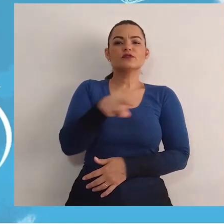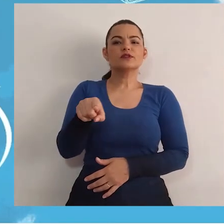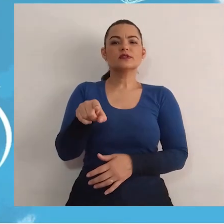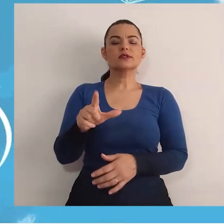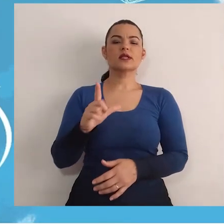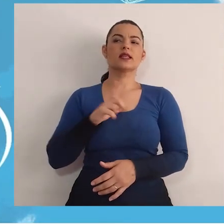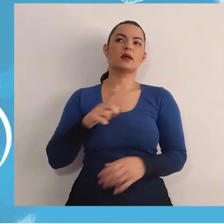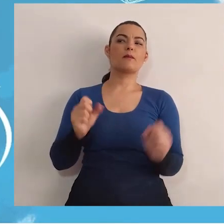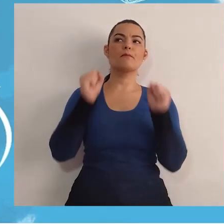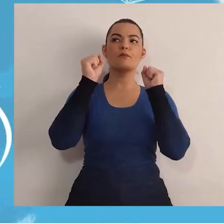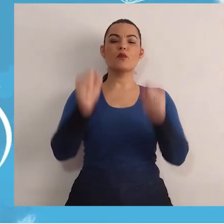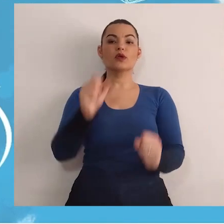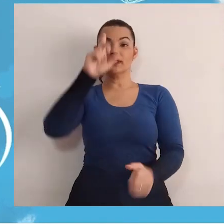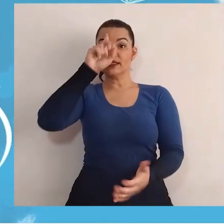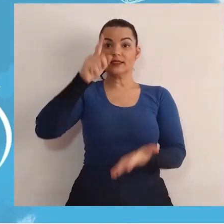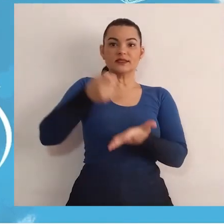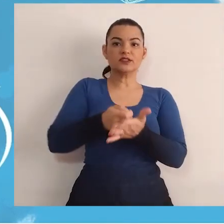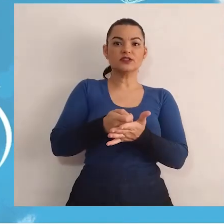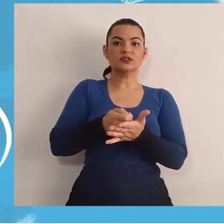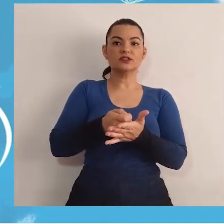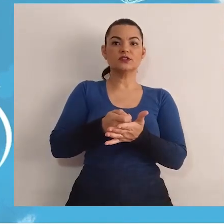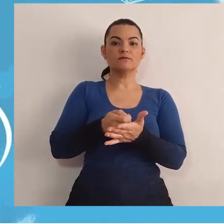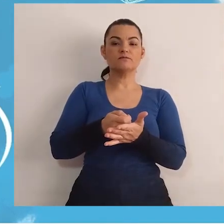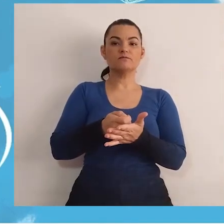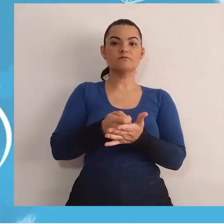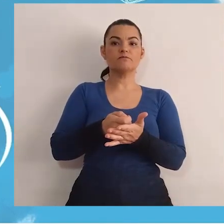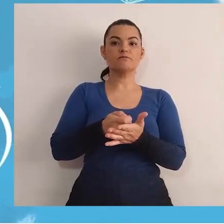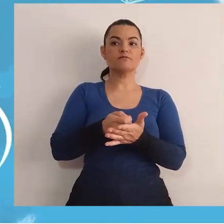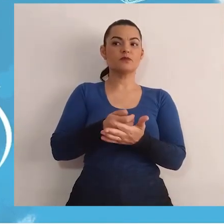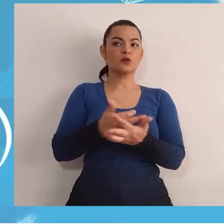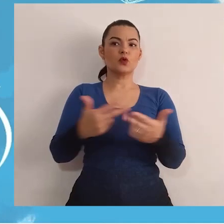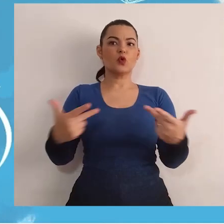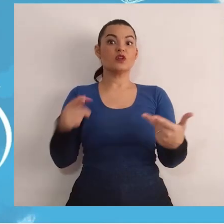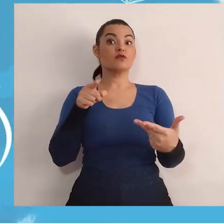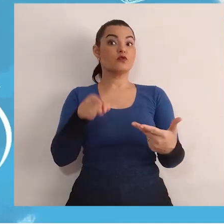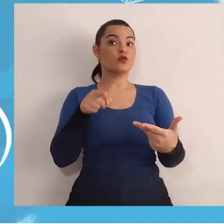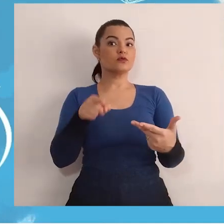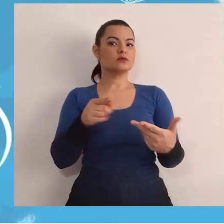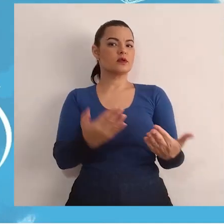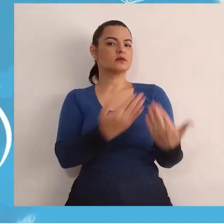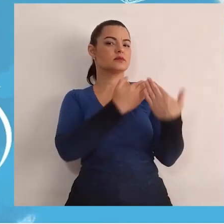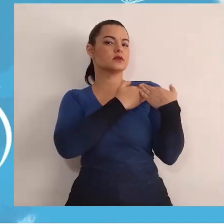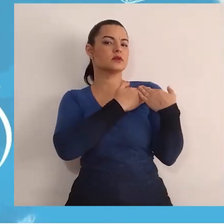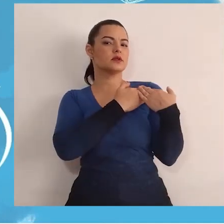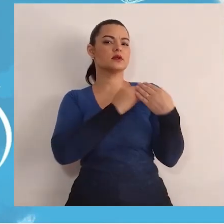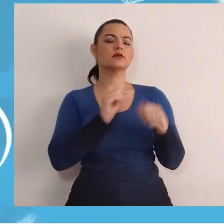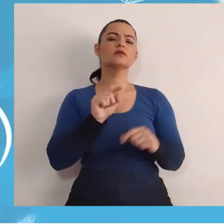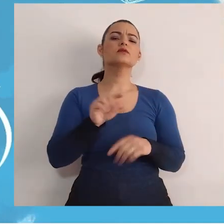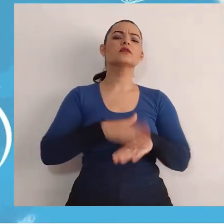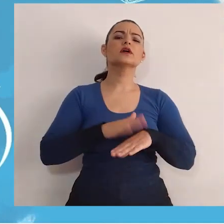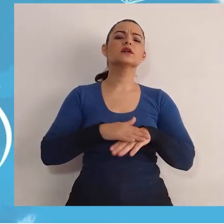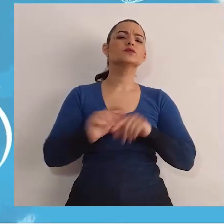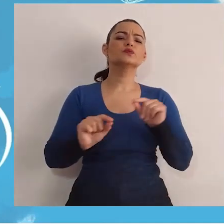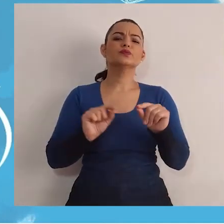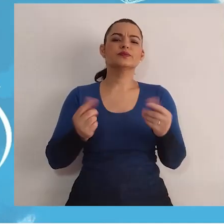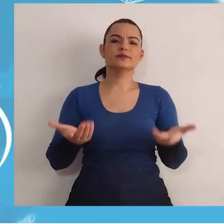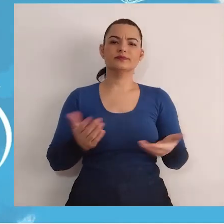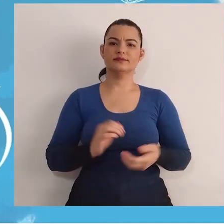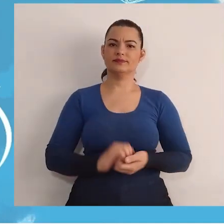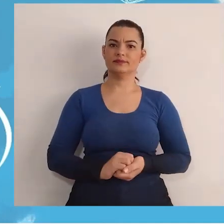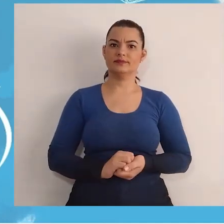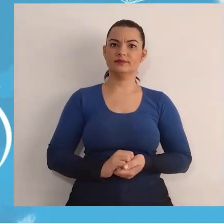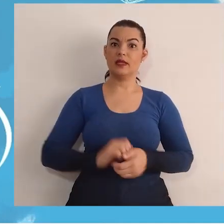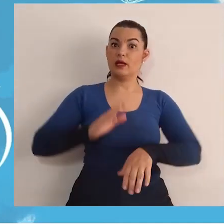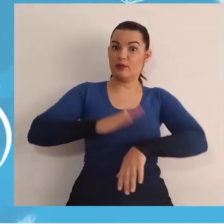lá, se você tivesse o poder de decisão em suas mãos, ai, ai, ai, o que